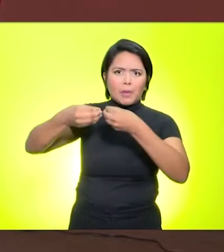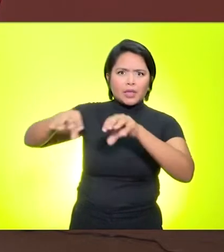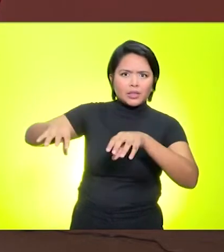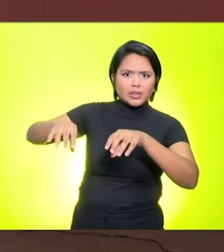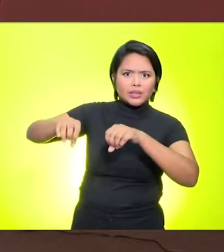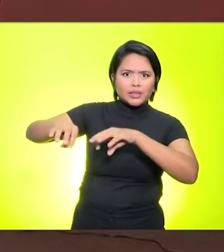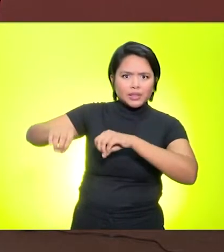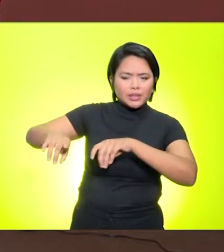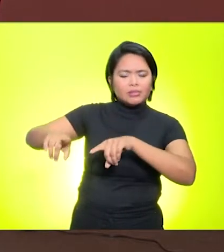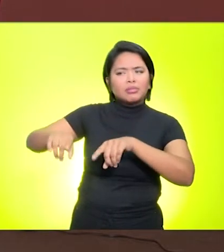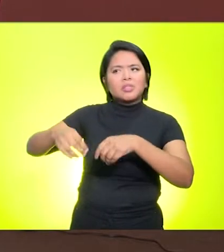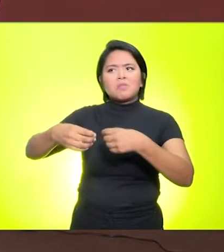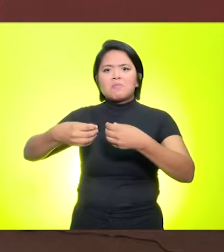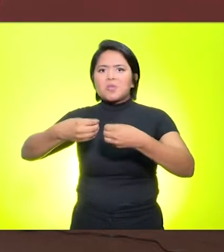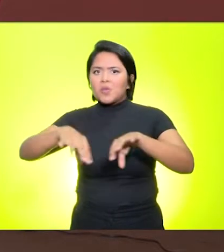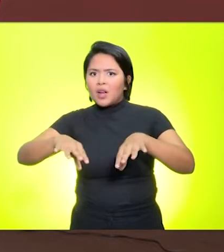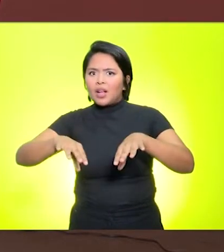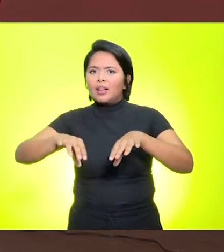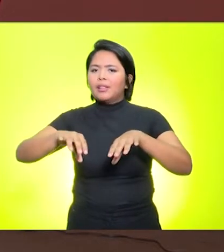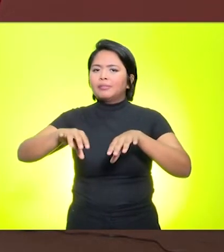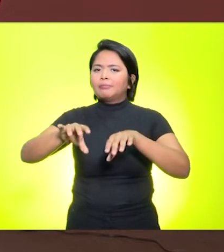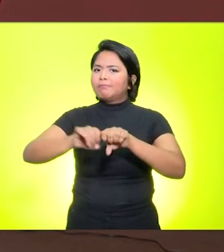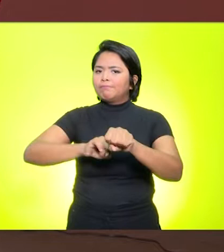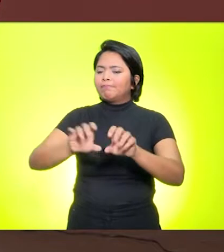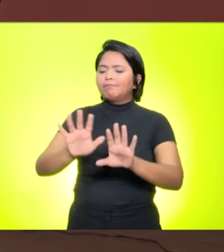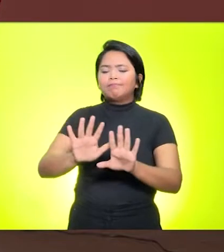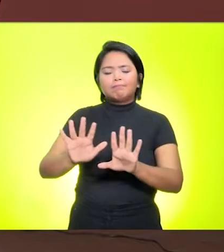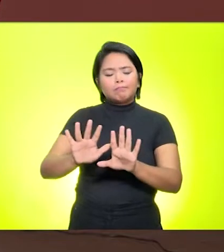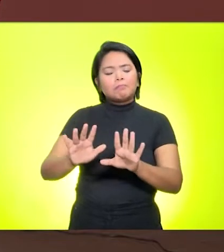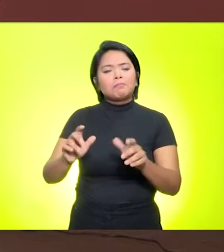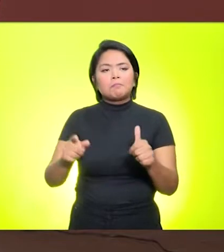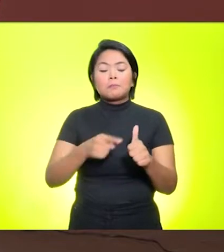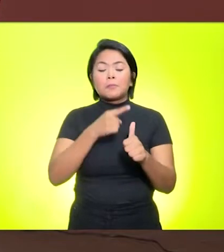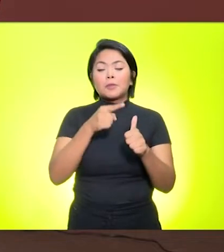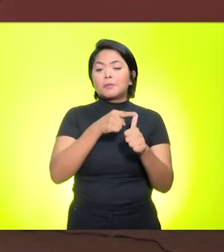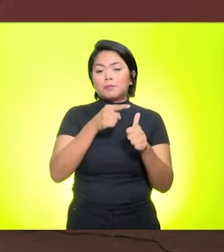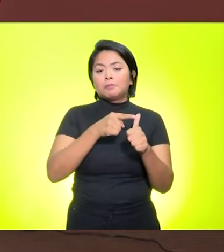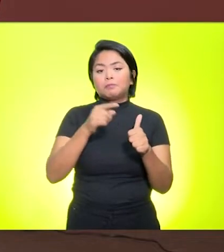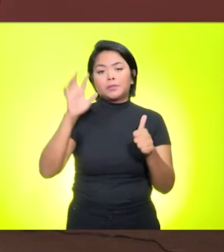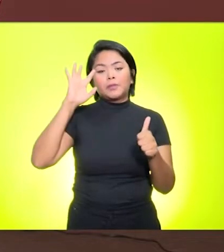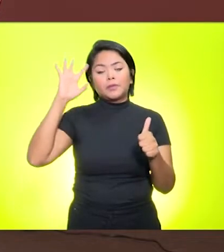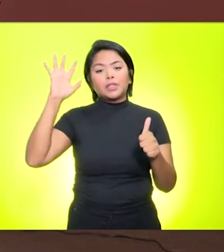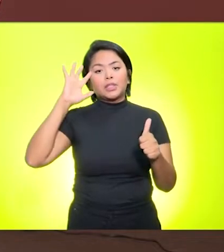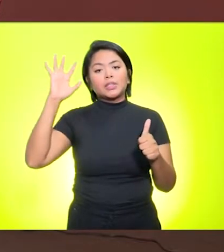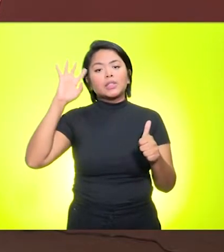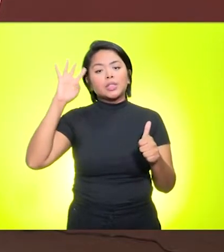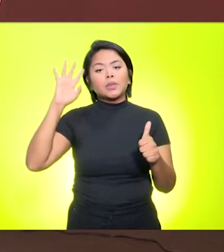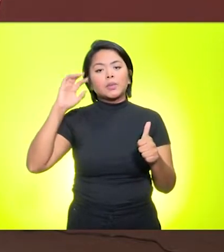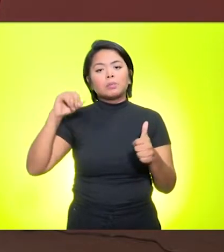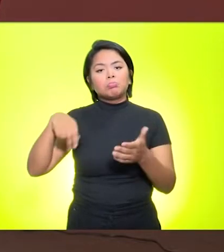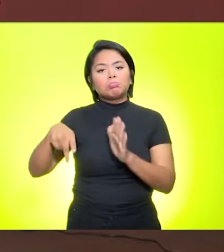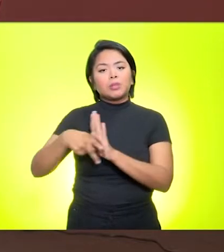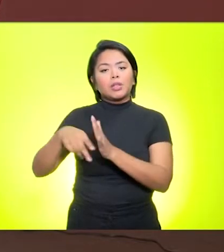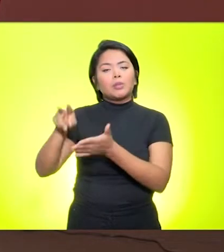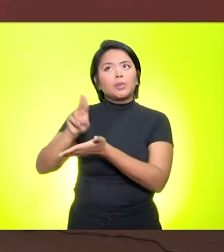educacional e o sistema de formação dos nossos acadêmicos. Então, esse foi o primeiro ponto que a universidade teve que